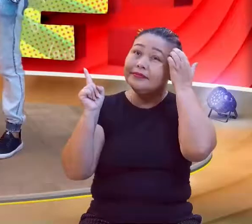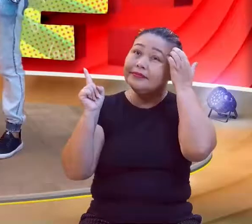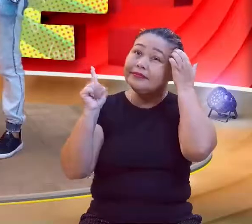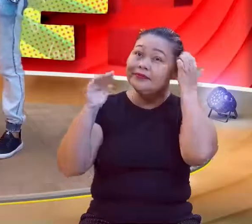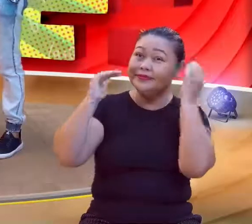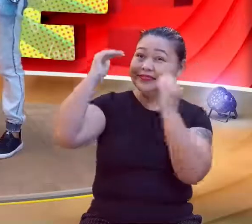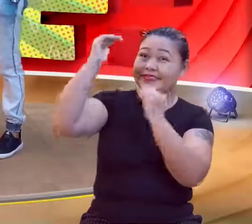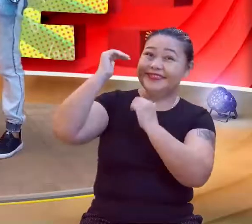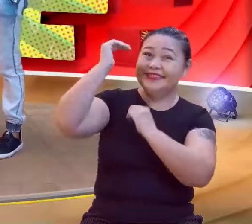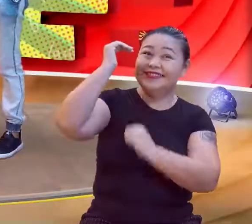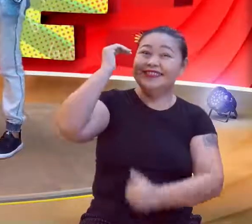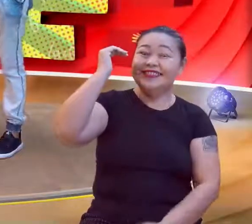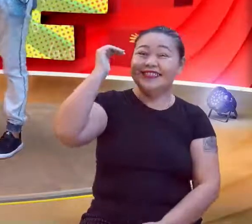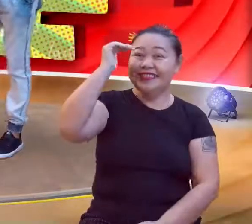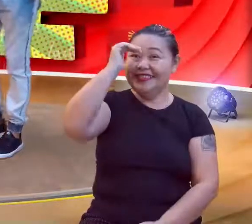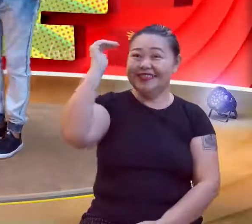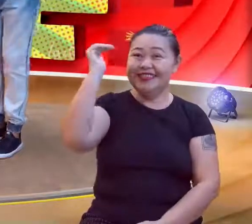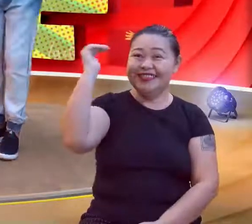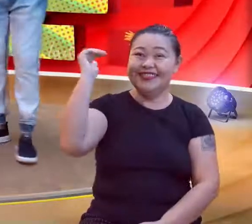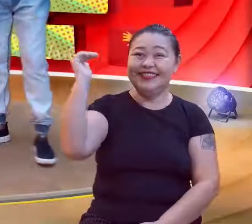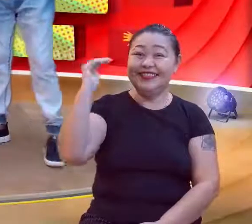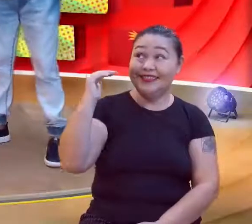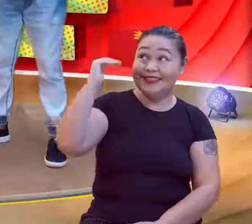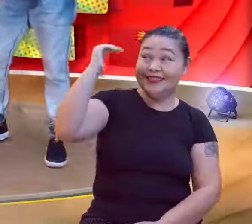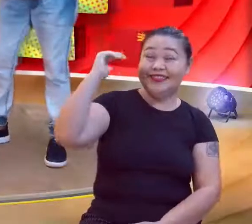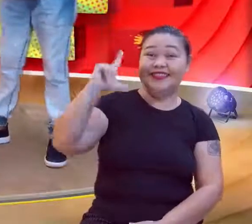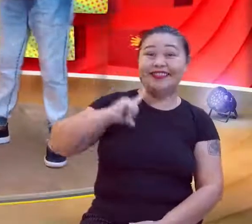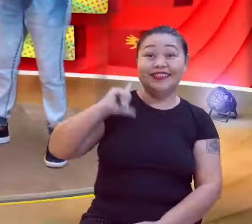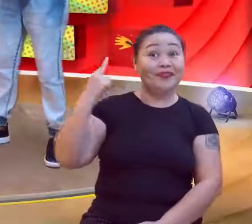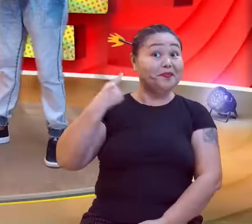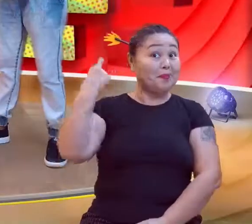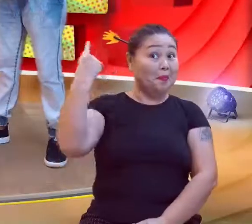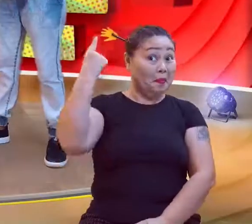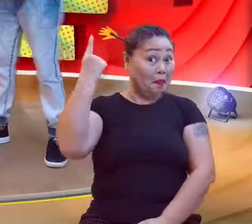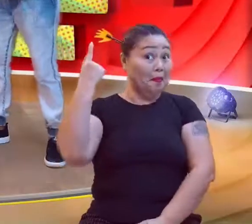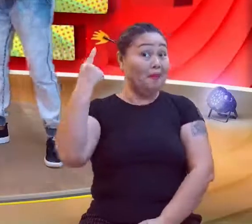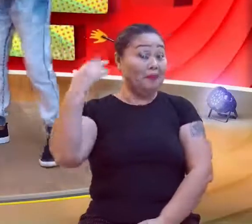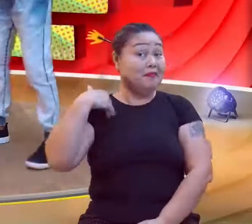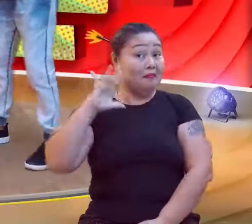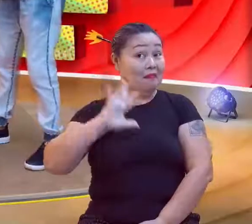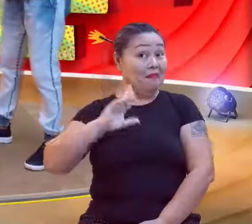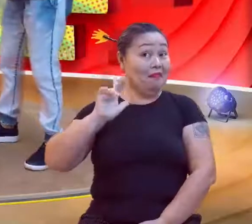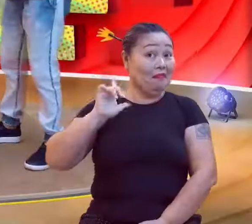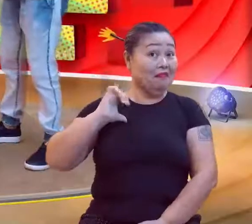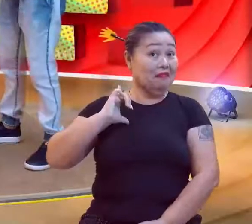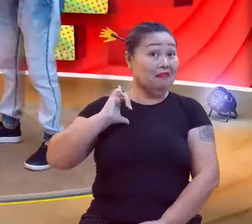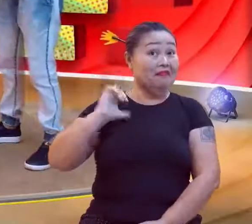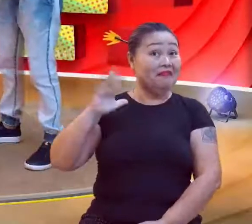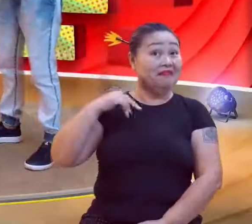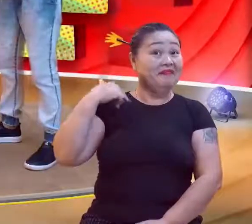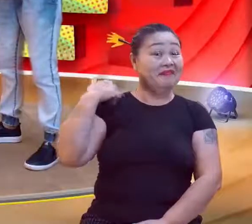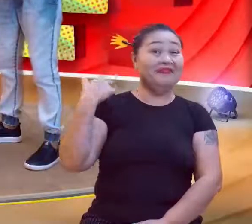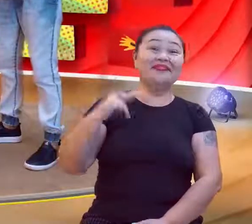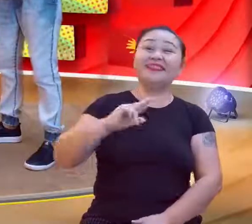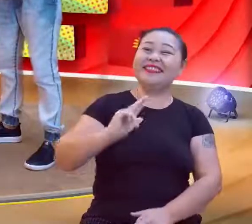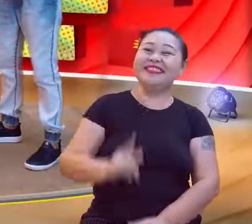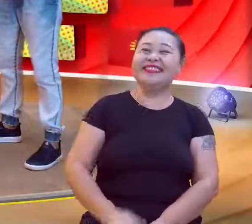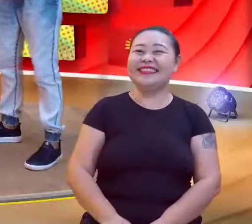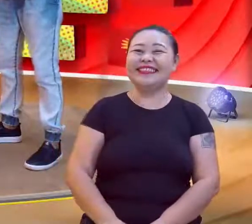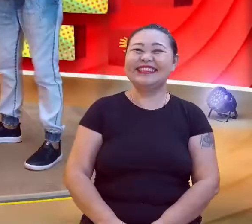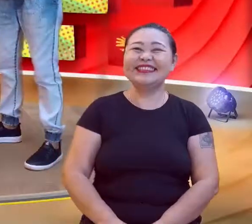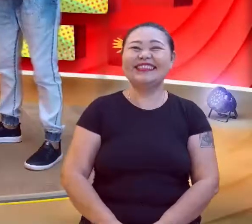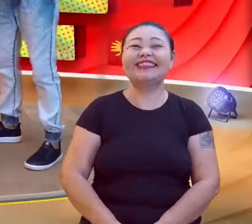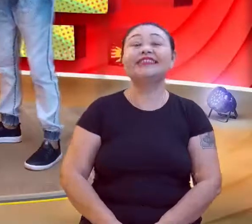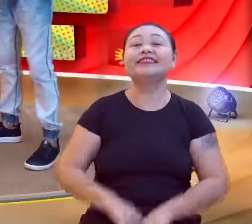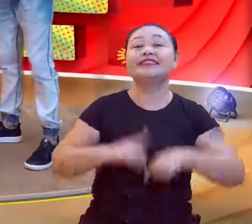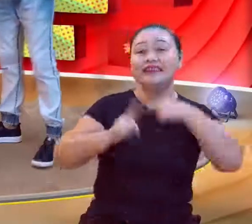aqui do gráfico. Ah, gente grande é outra coisa. Gente coisa é outra grande, né? É uma sequência